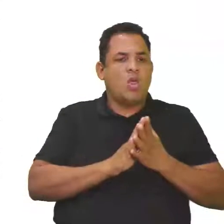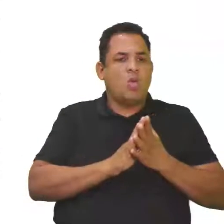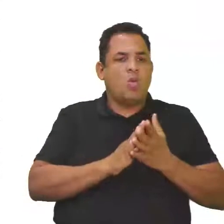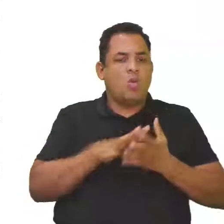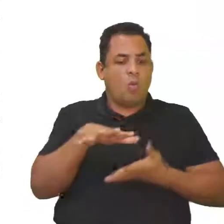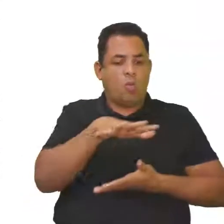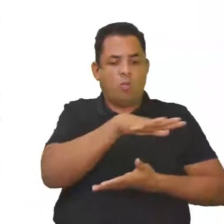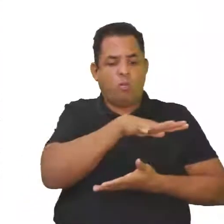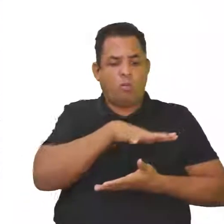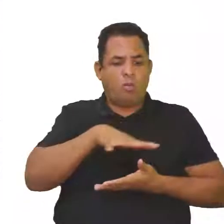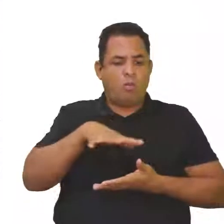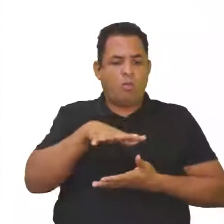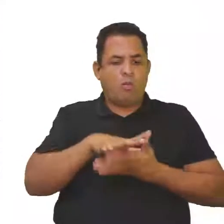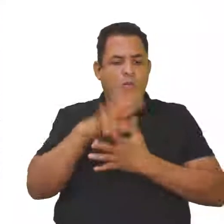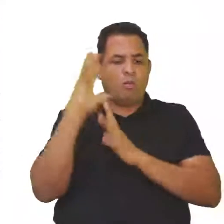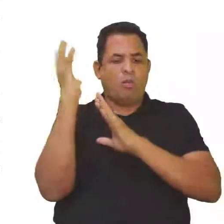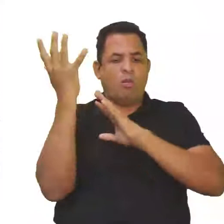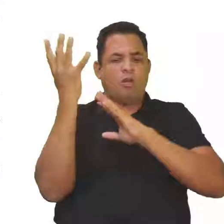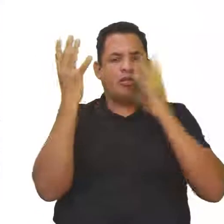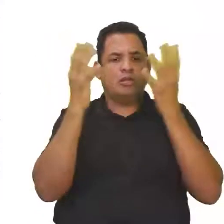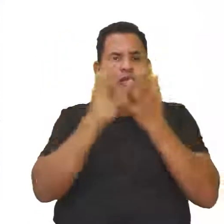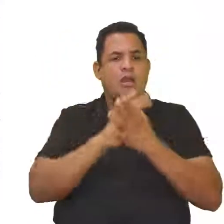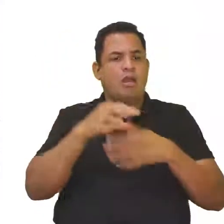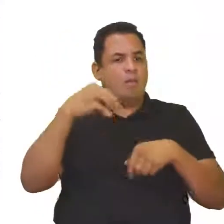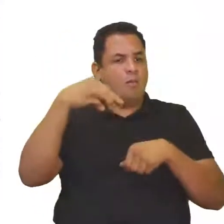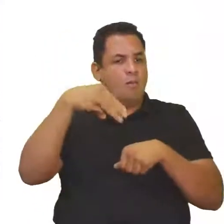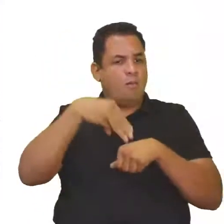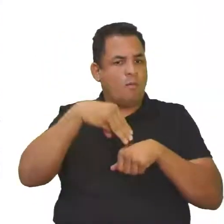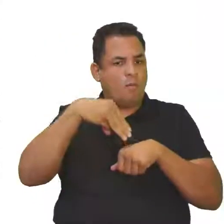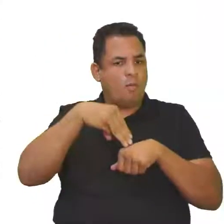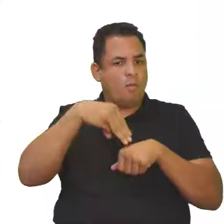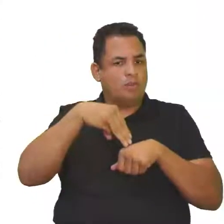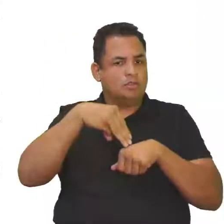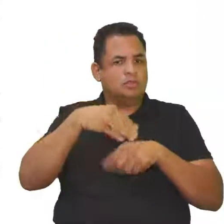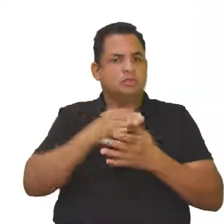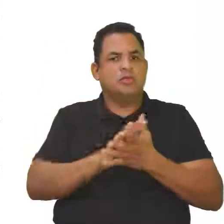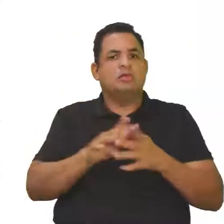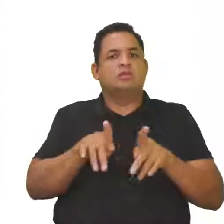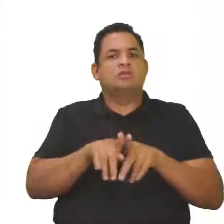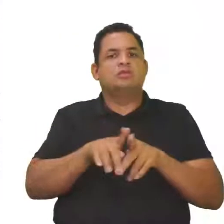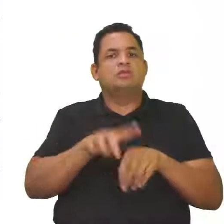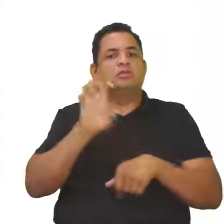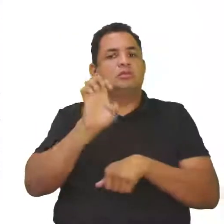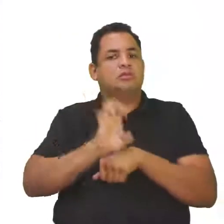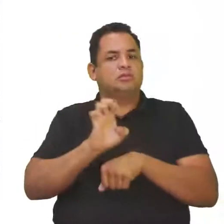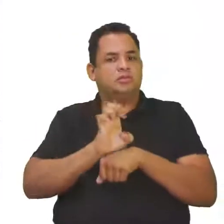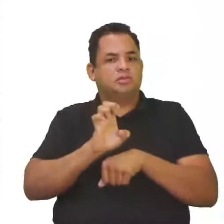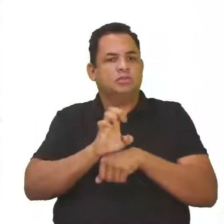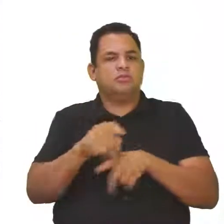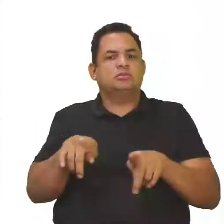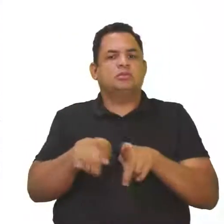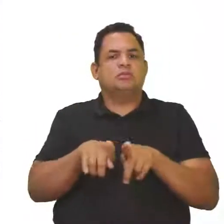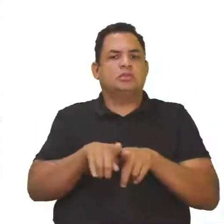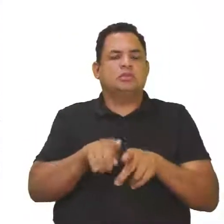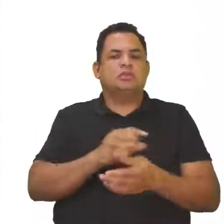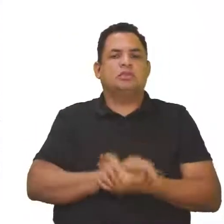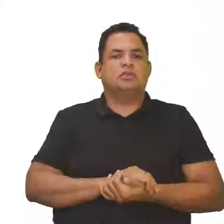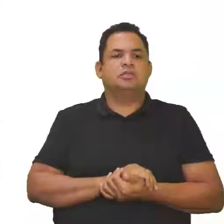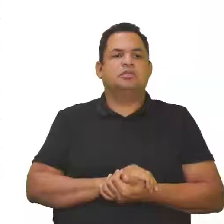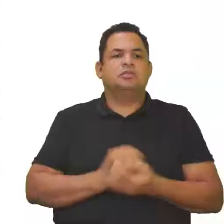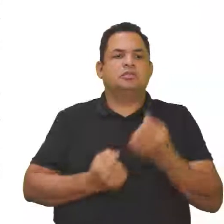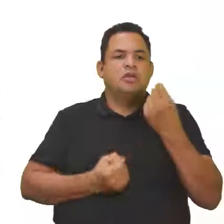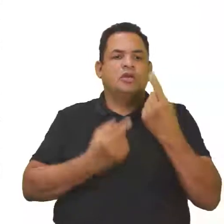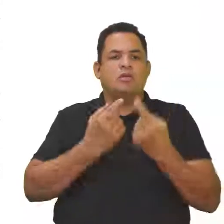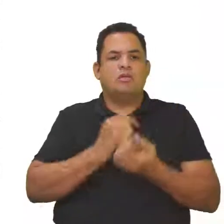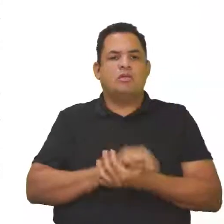municipal ou, na sua falta, no órgão estadual competente. Bom, gente, alguns